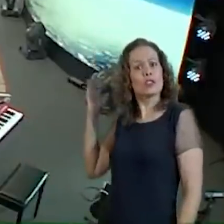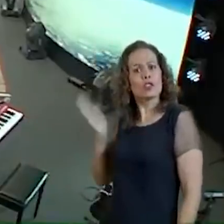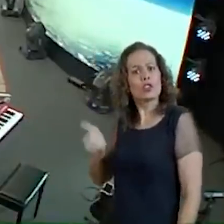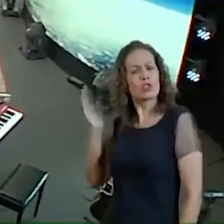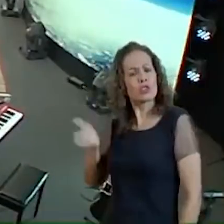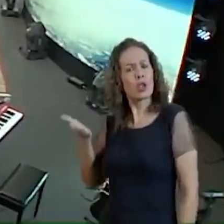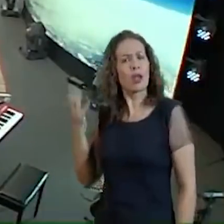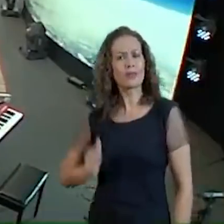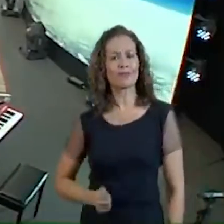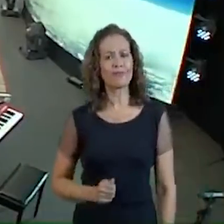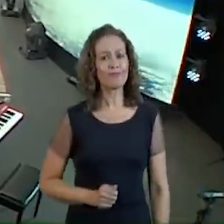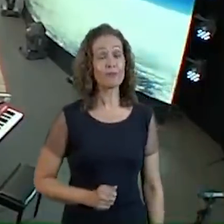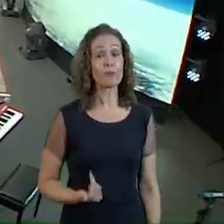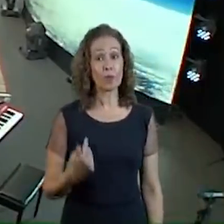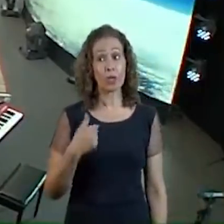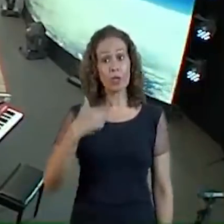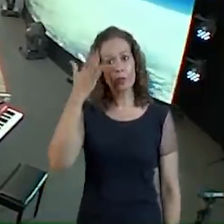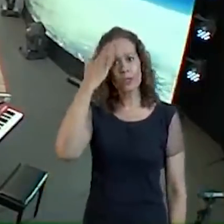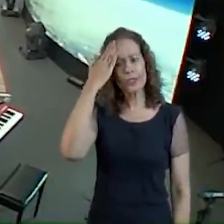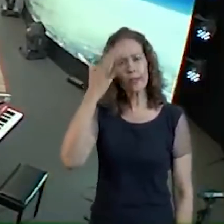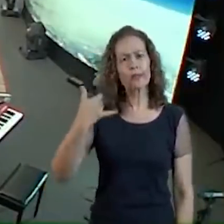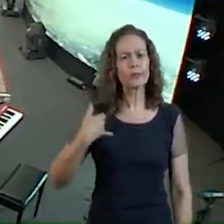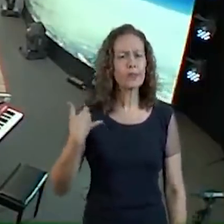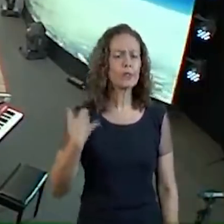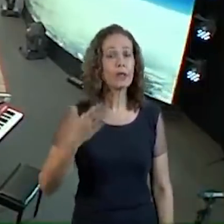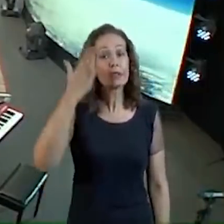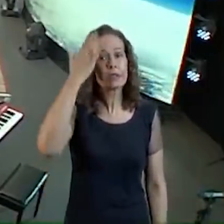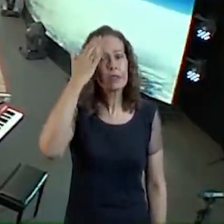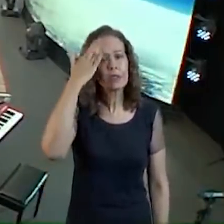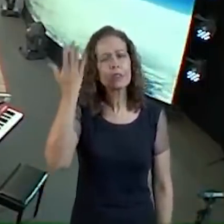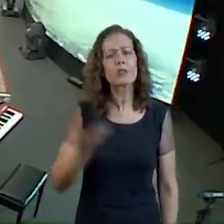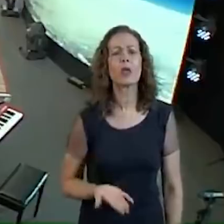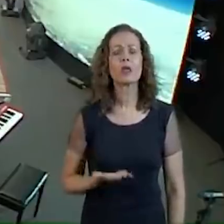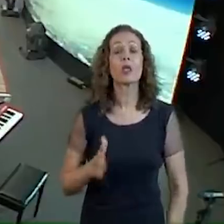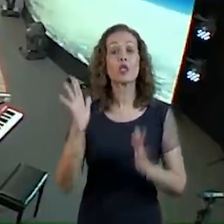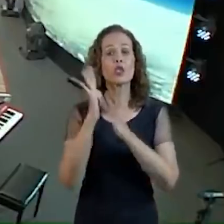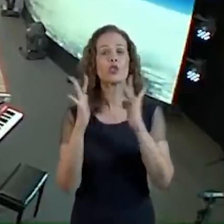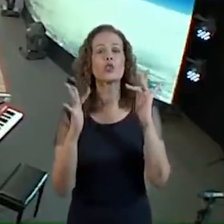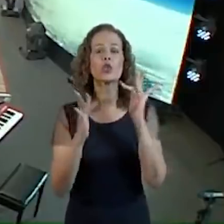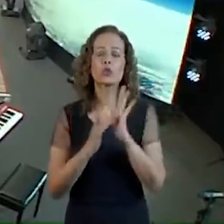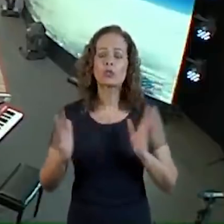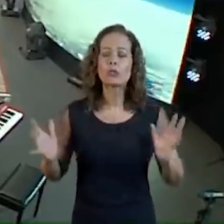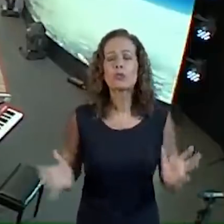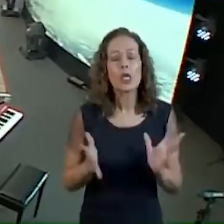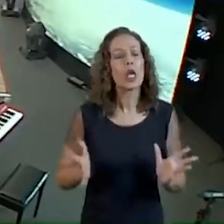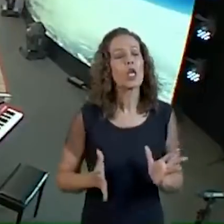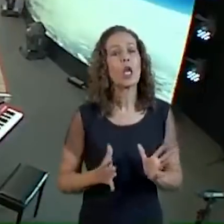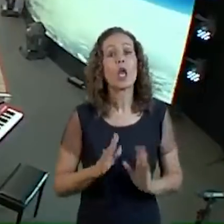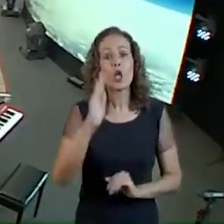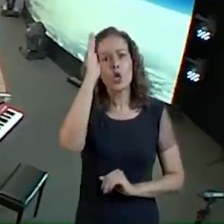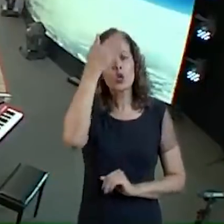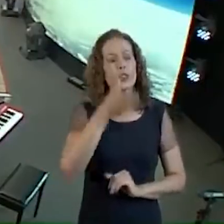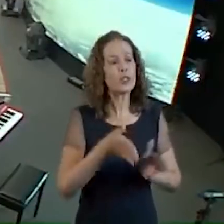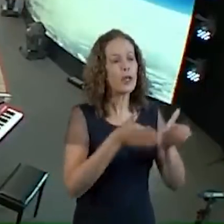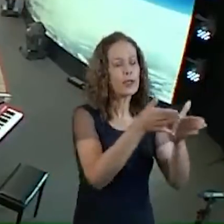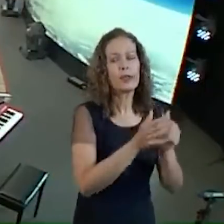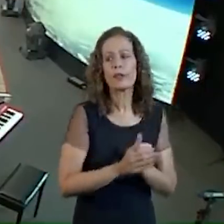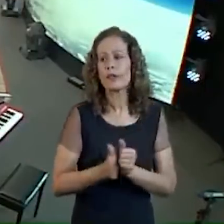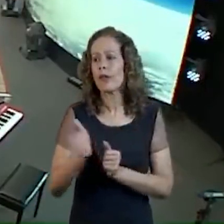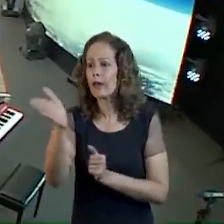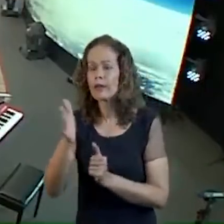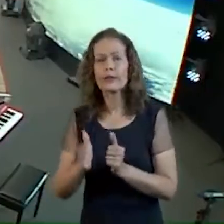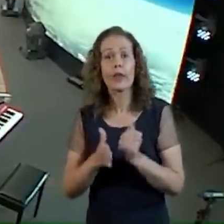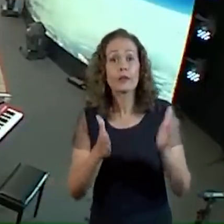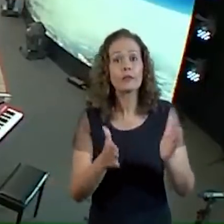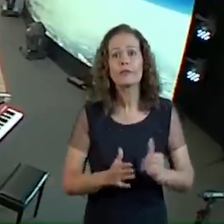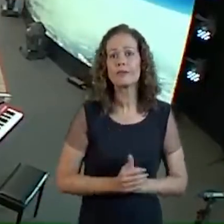Eu posso falar de mim Porque eu sei a minha idade E eu sei o quanto tempo Jesus tem insistido comigo Lucinha por aqui Gente o discurso dele não muda Ele é o mesmo ontem Hoje